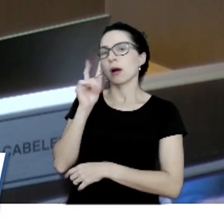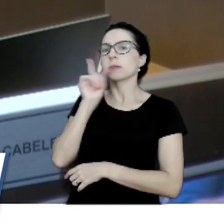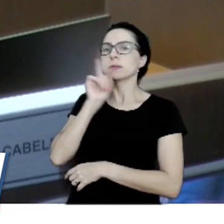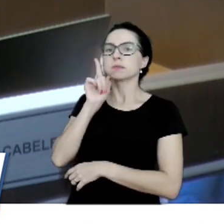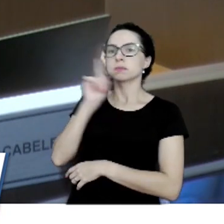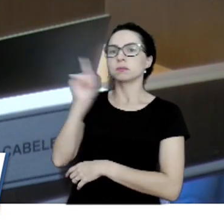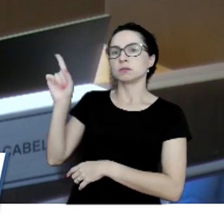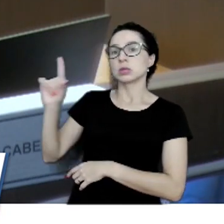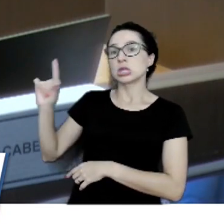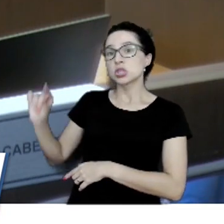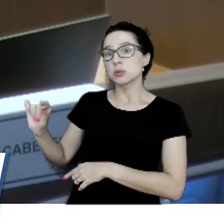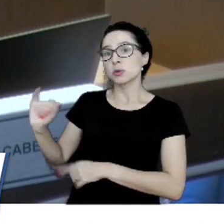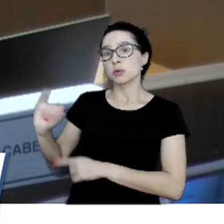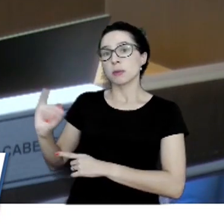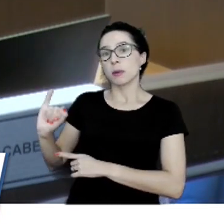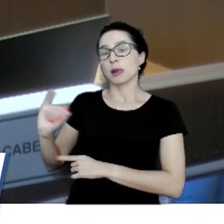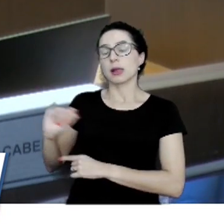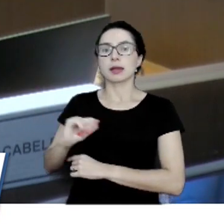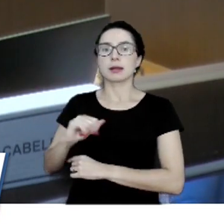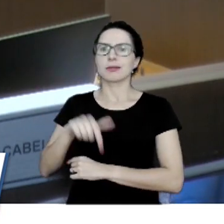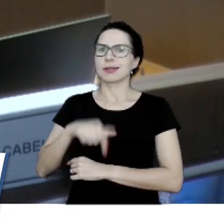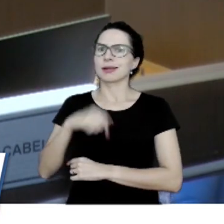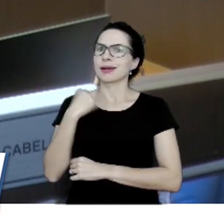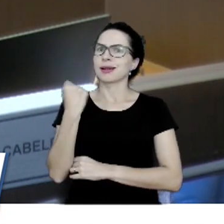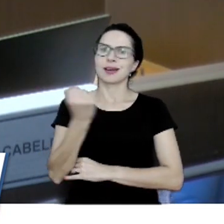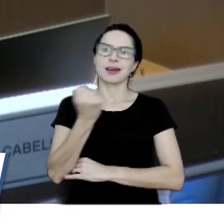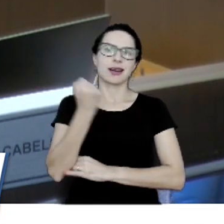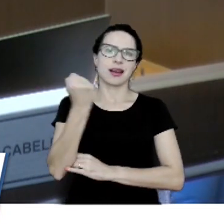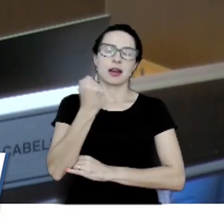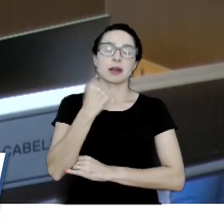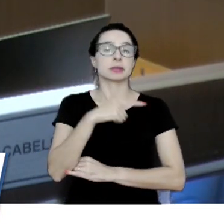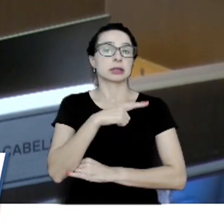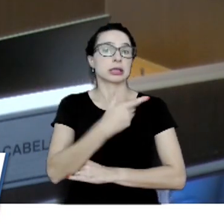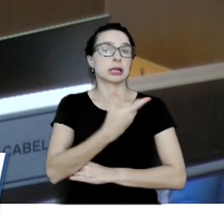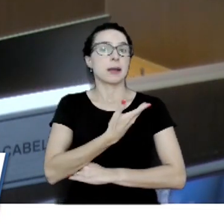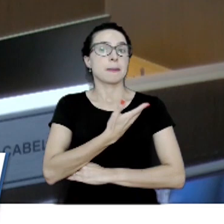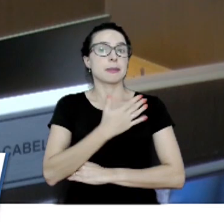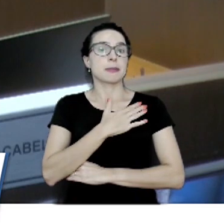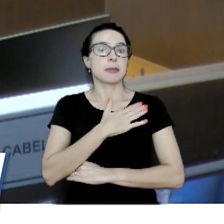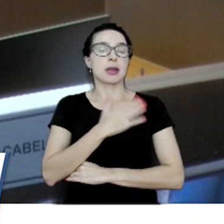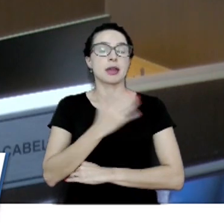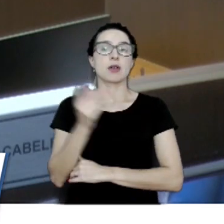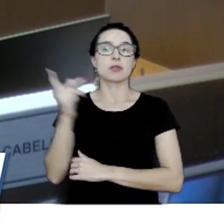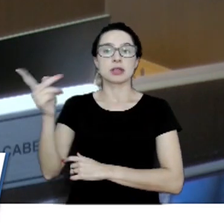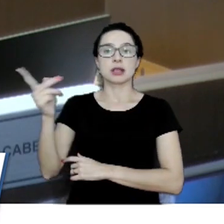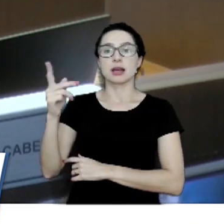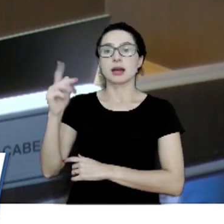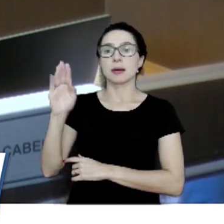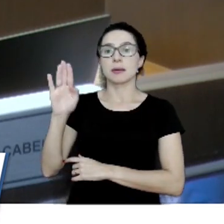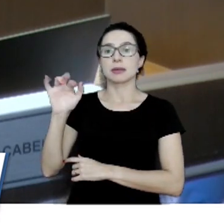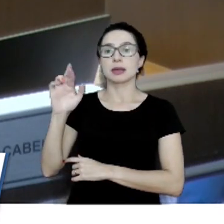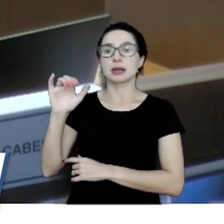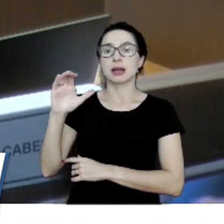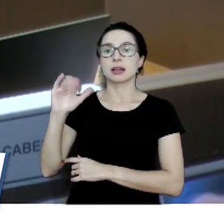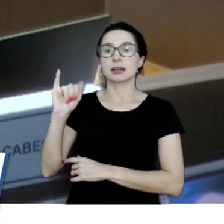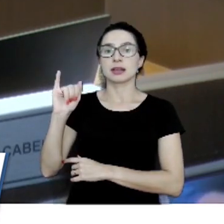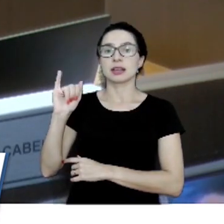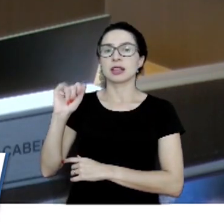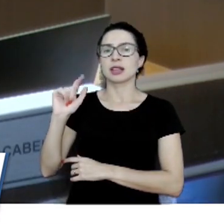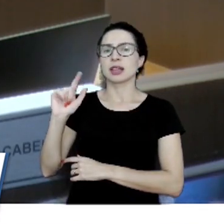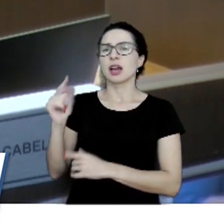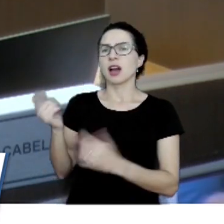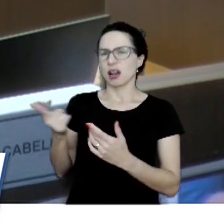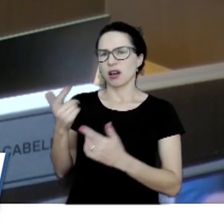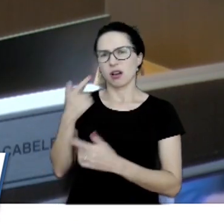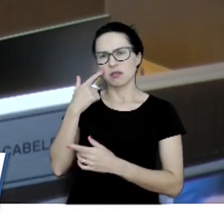Então, isso é uma coisa grave. Ó, tem um amigo meu, que está indo para a cidade de Biracir, o Laide, agora para ver,